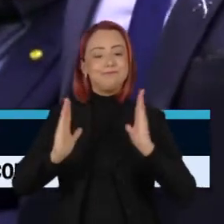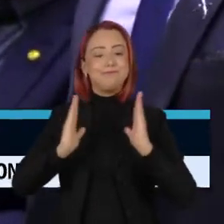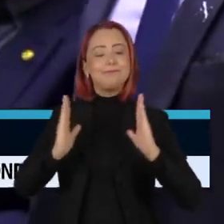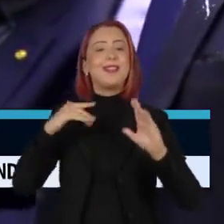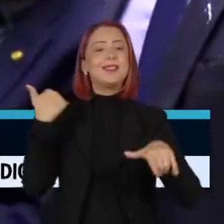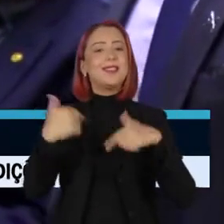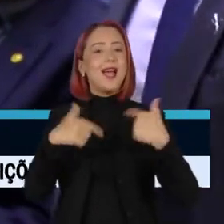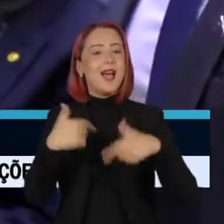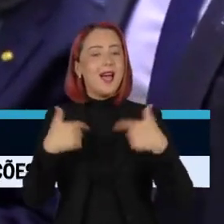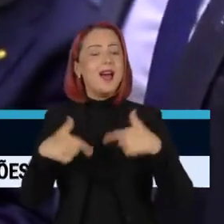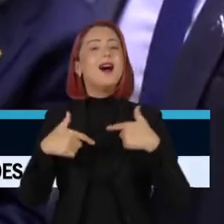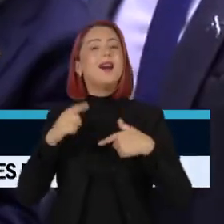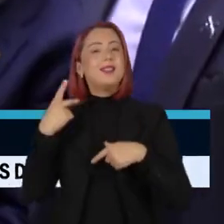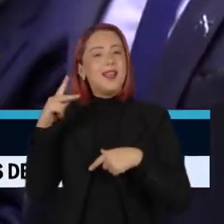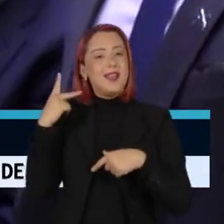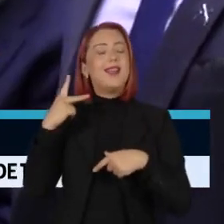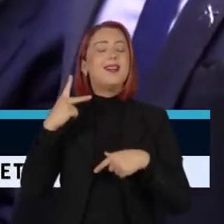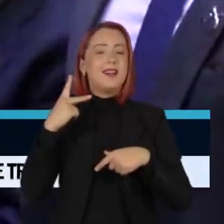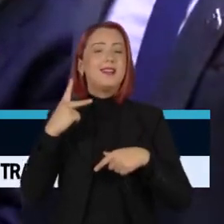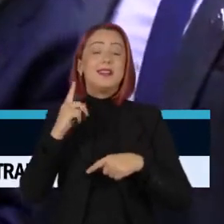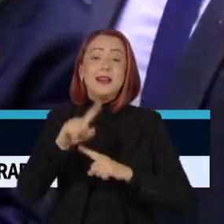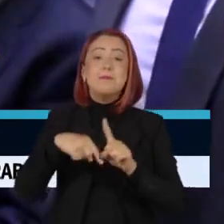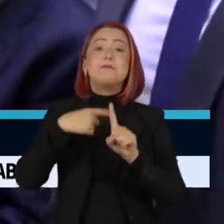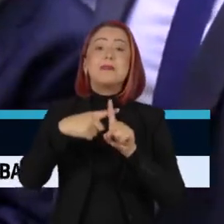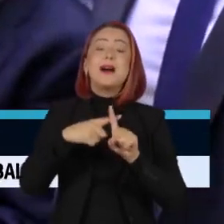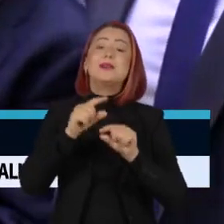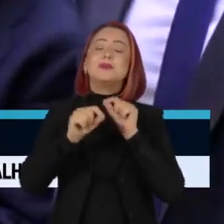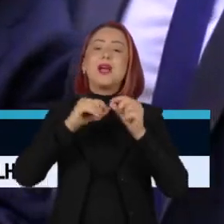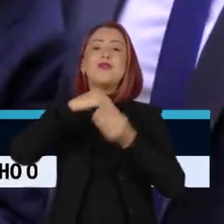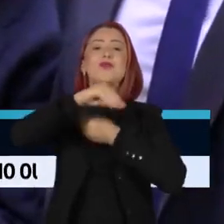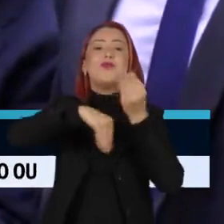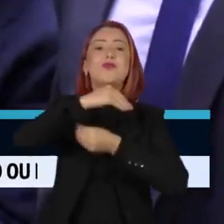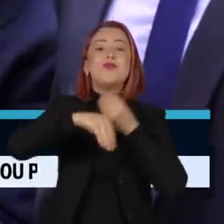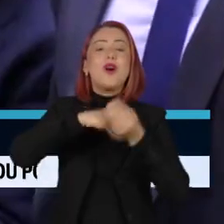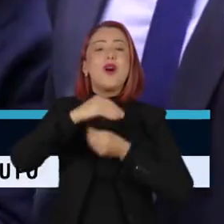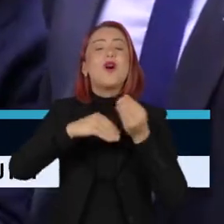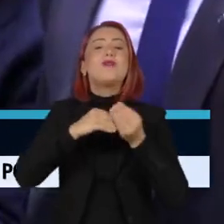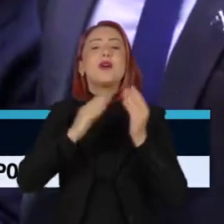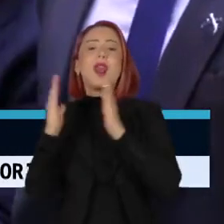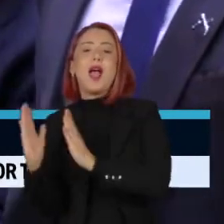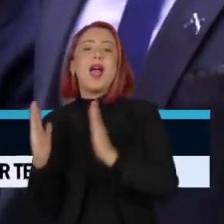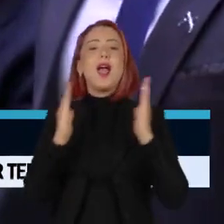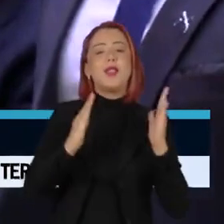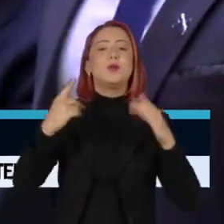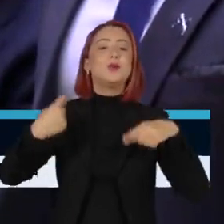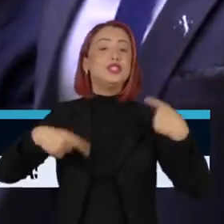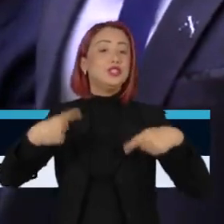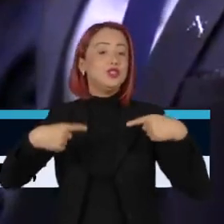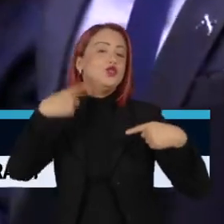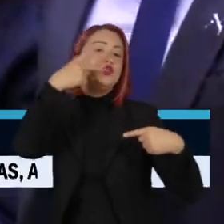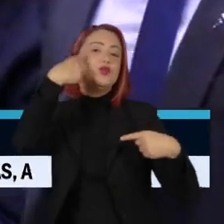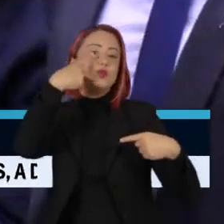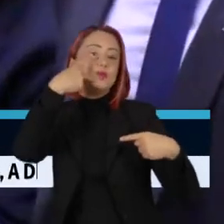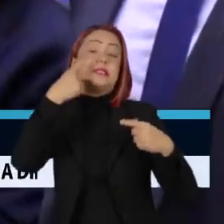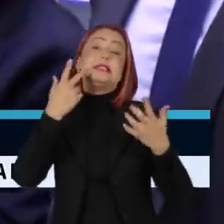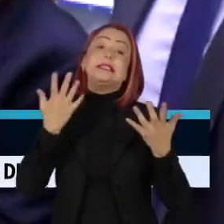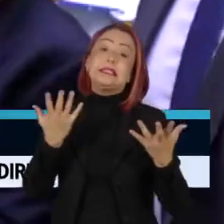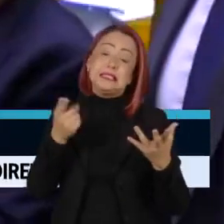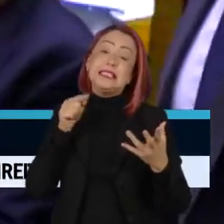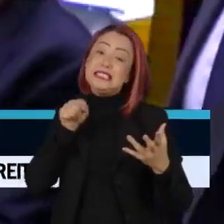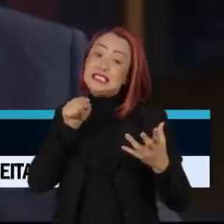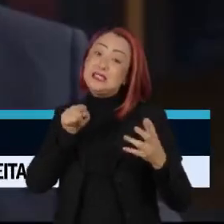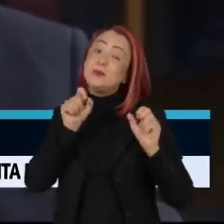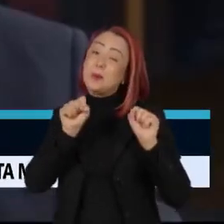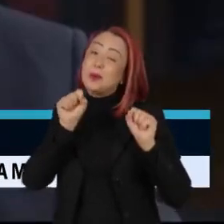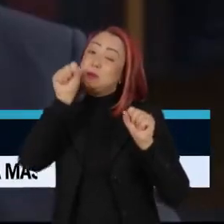de discussões políticas e ao posicionamento político partidário da deputada federal, o que podem configurar agravantes para o